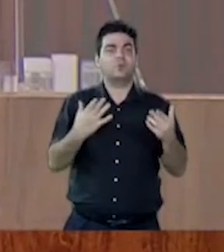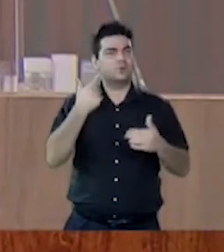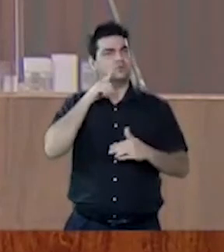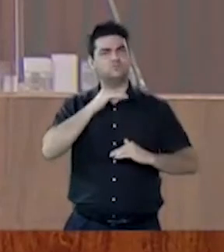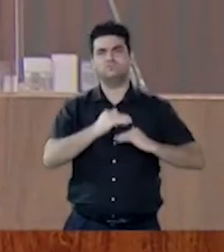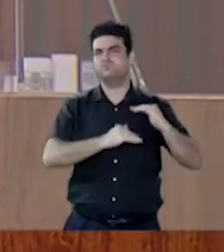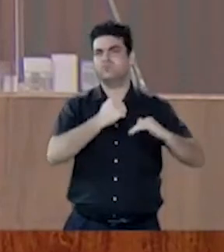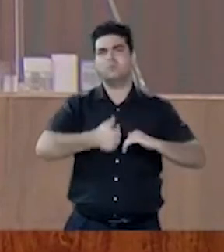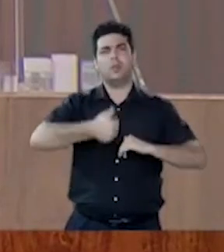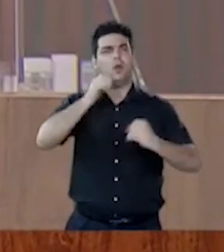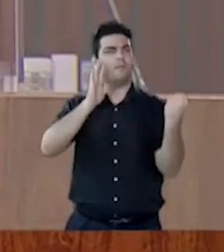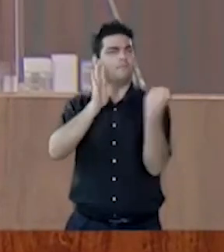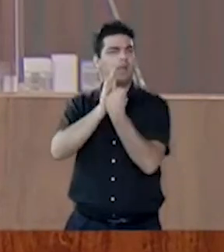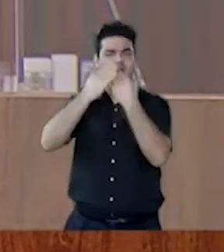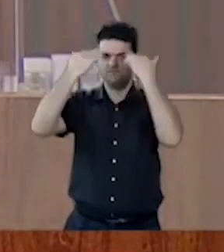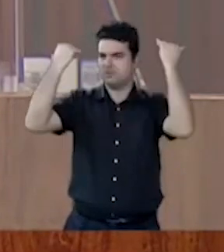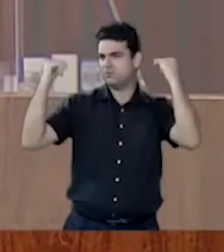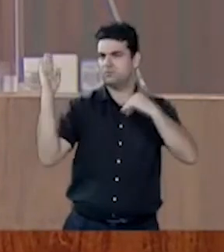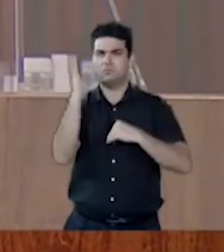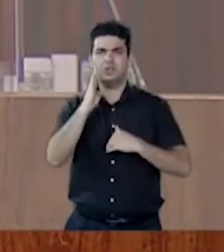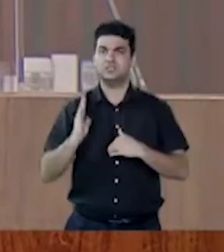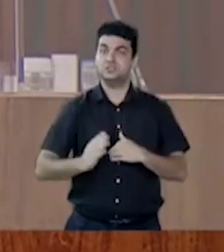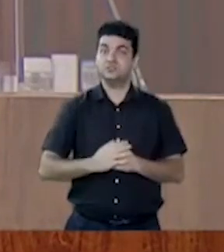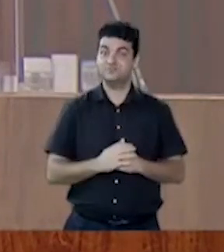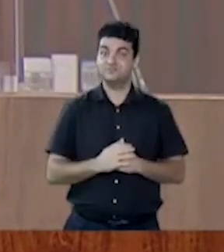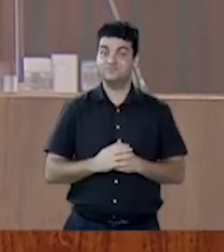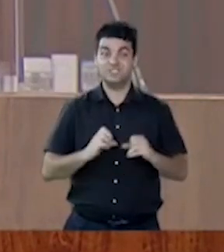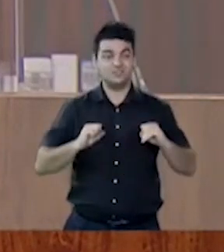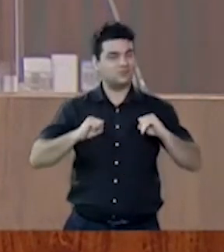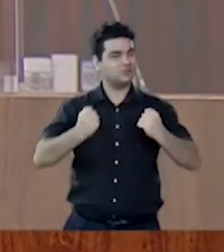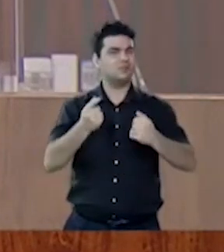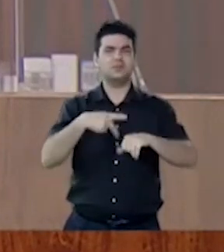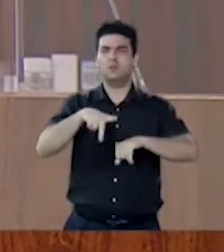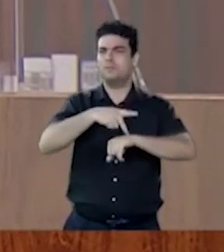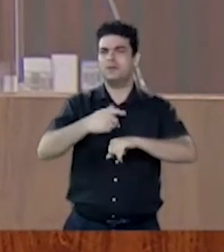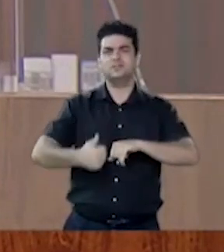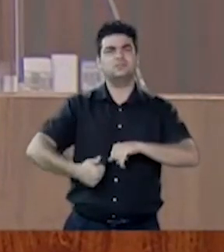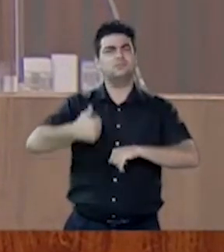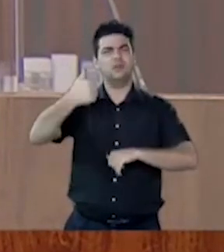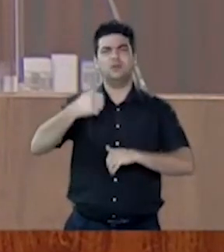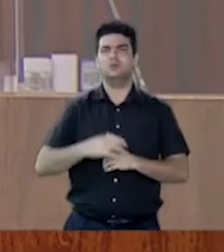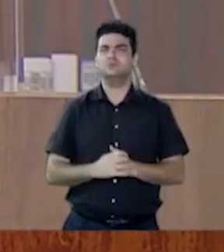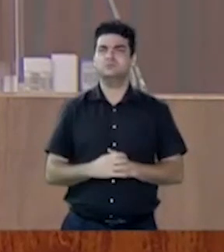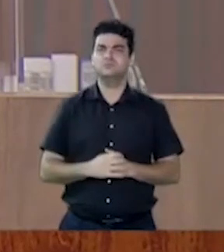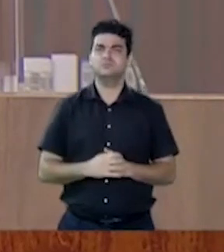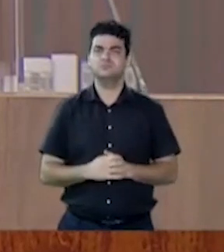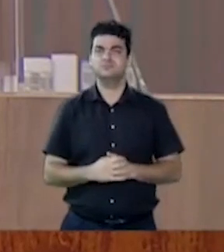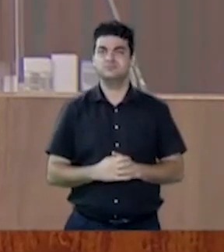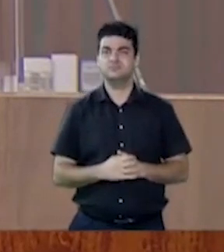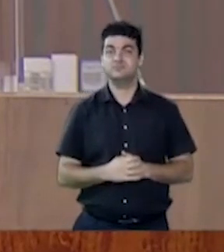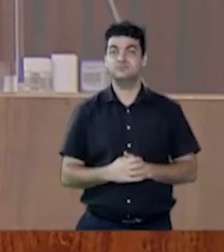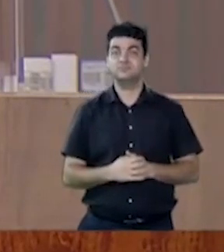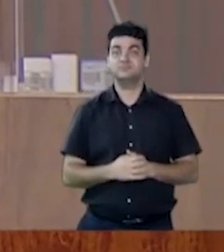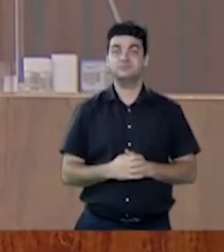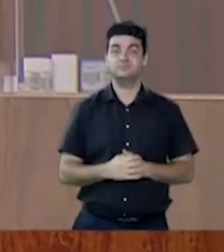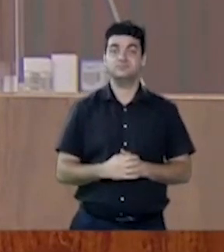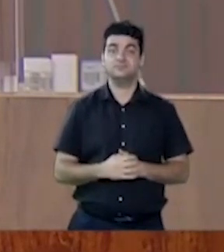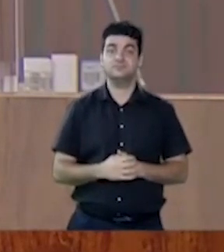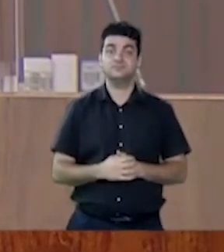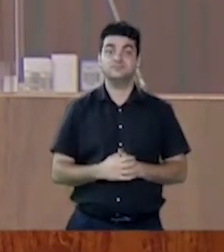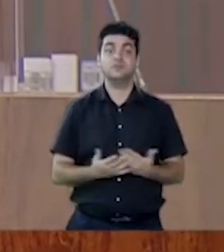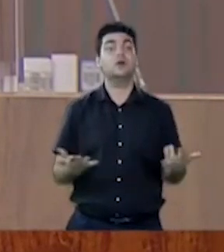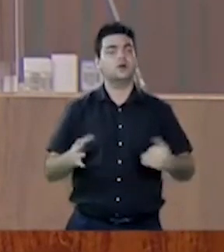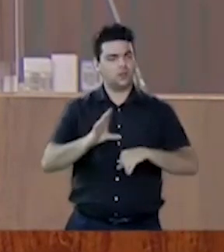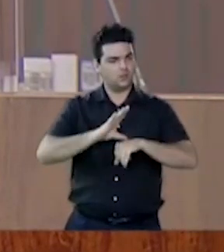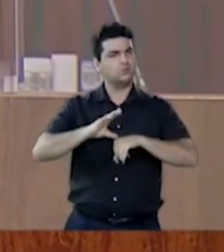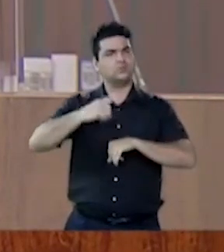criar uma identidade nacional e nos esforçarmos para um país, por fazer um país melhor e maior. Estão na